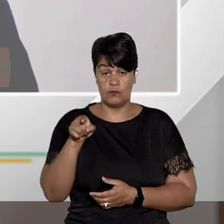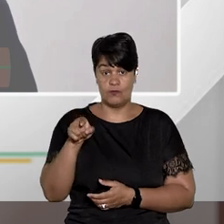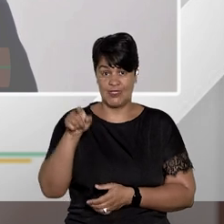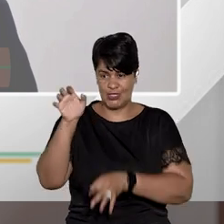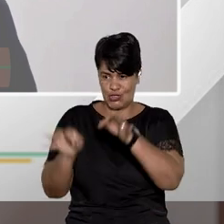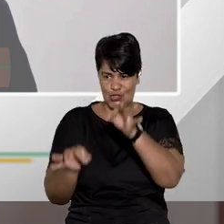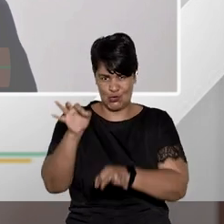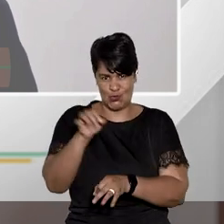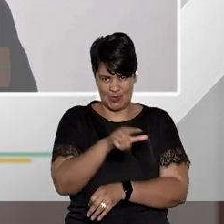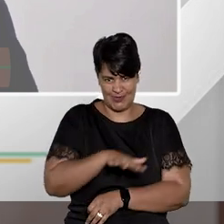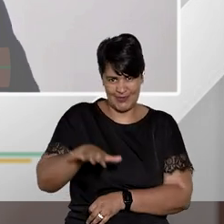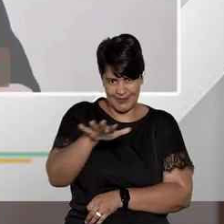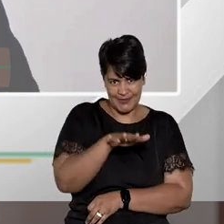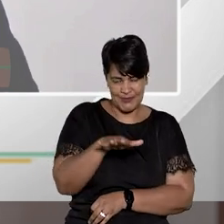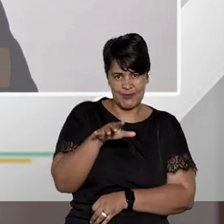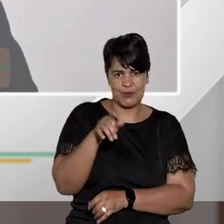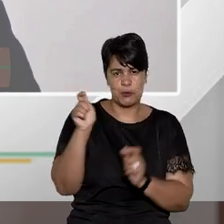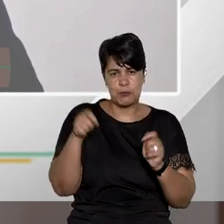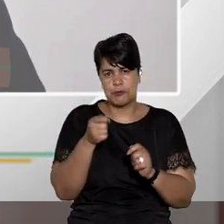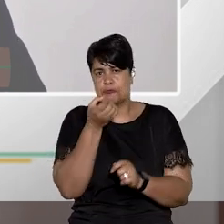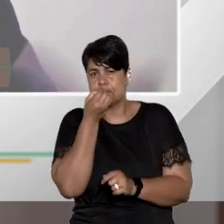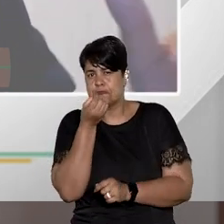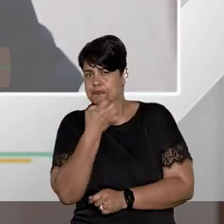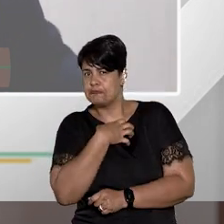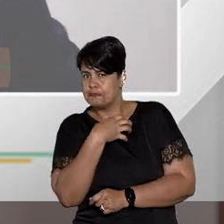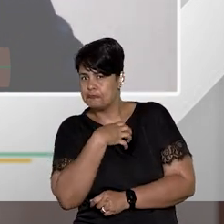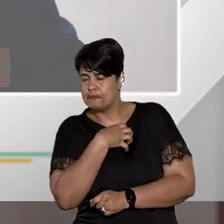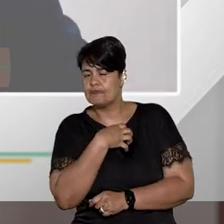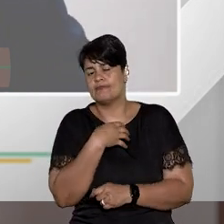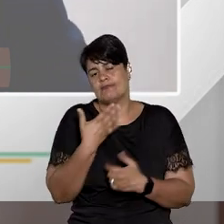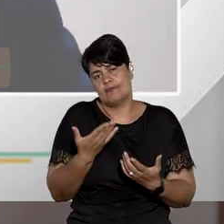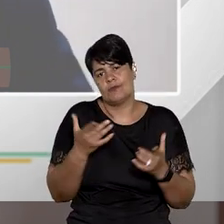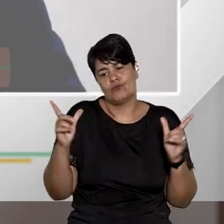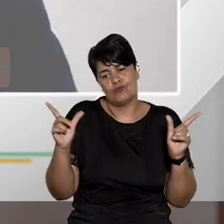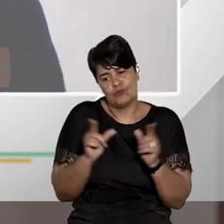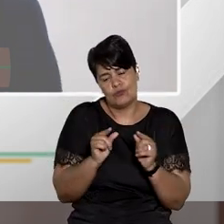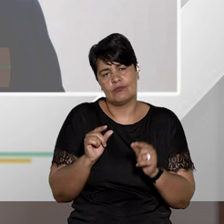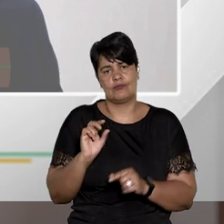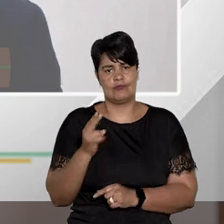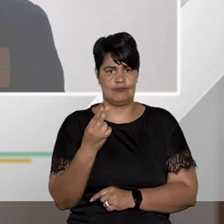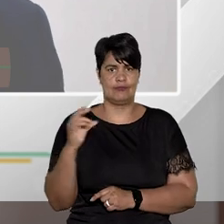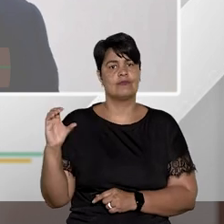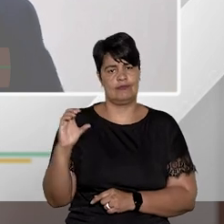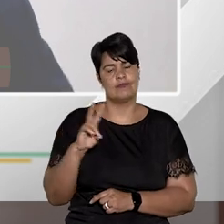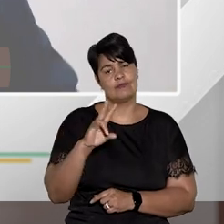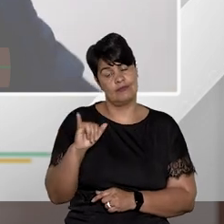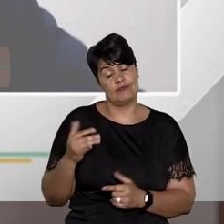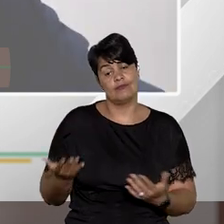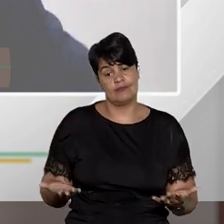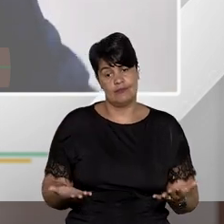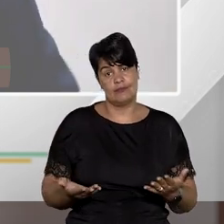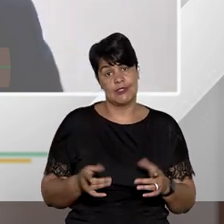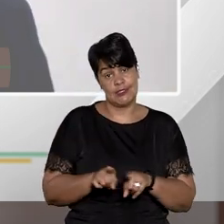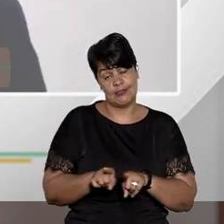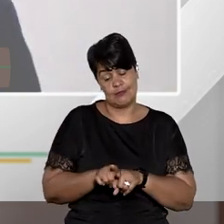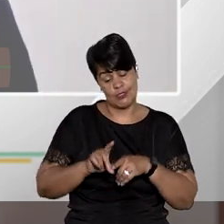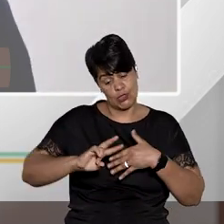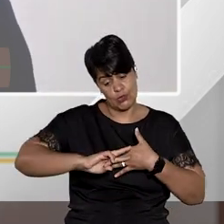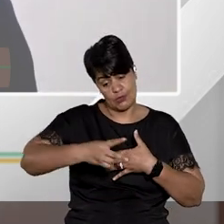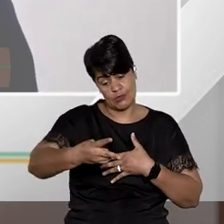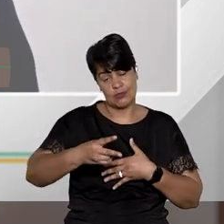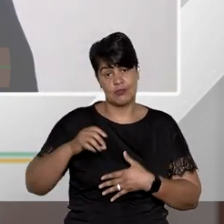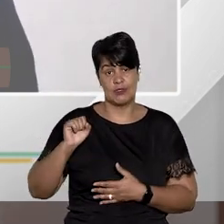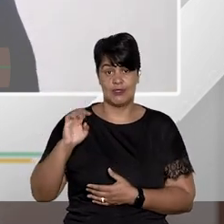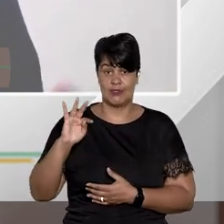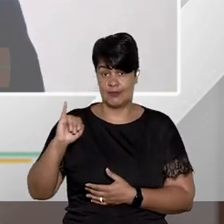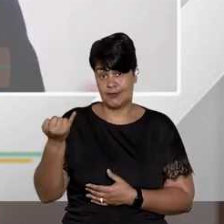um pouco mais de bom senso muitas vezes ensejaria menos habeas corpus no tribunal de justiça e consequentemente menos